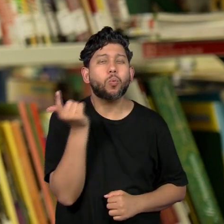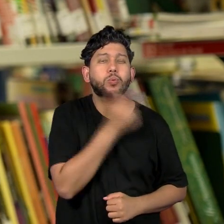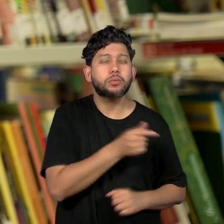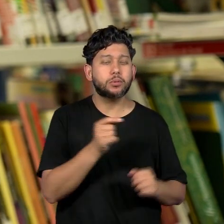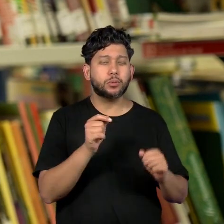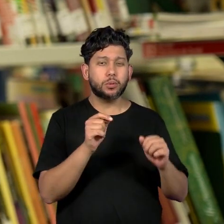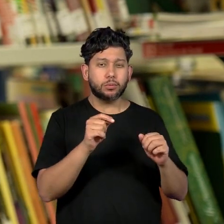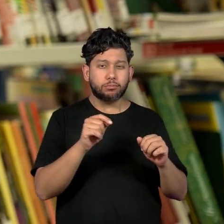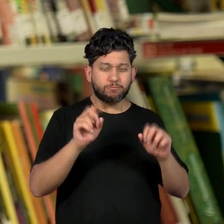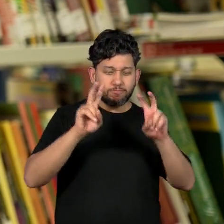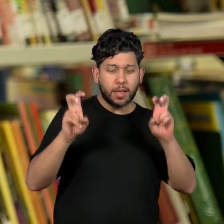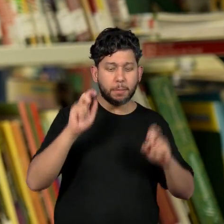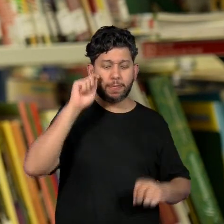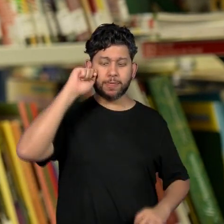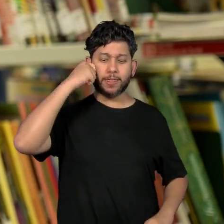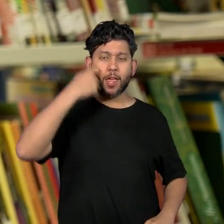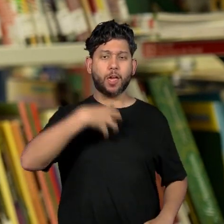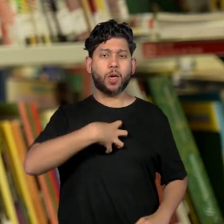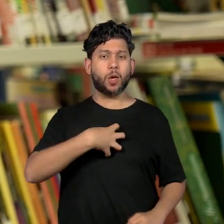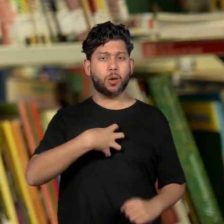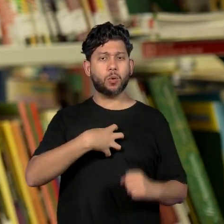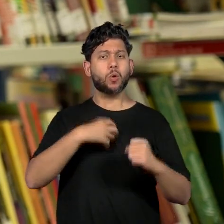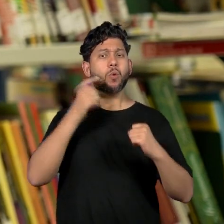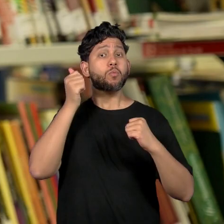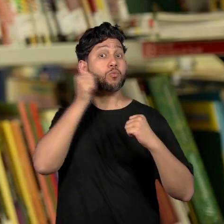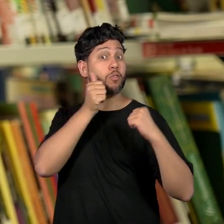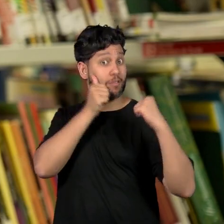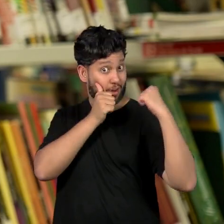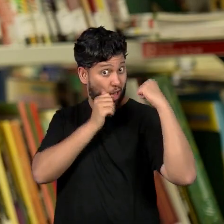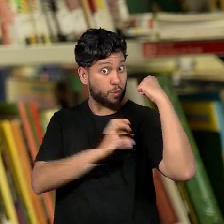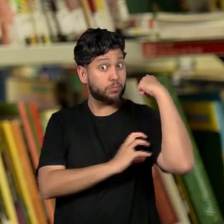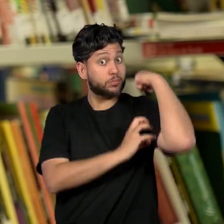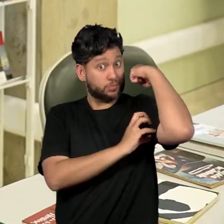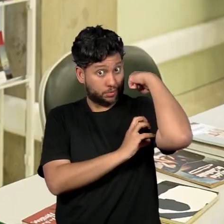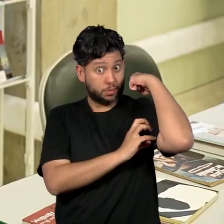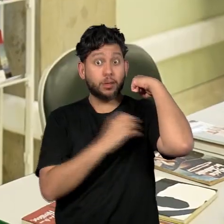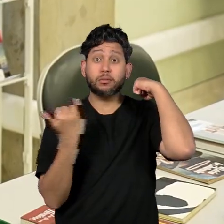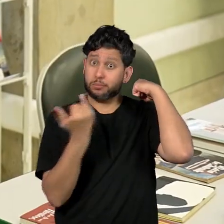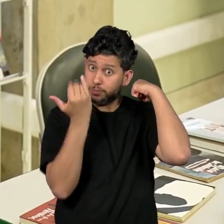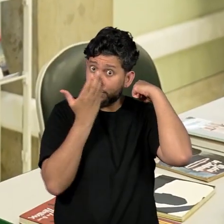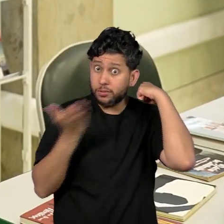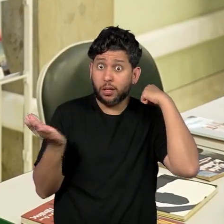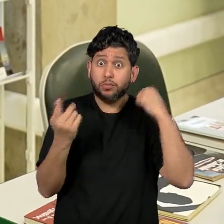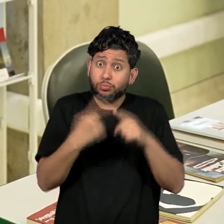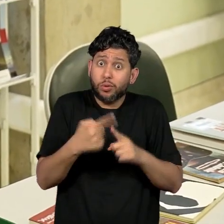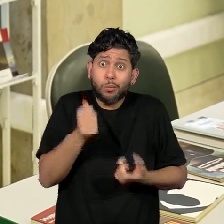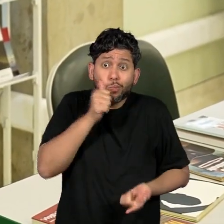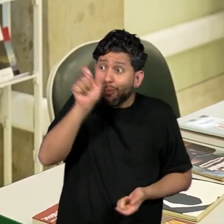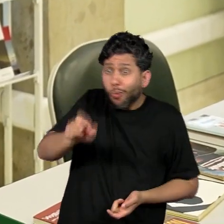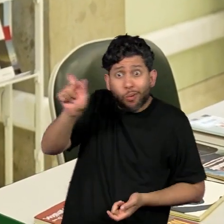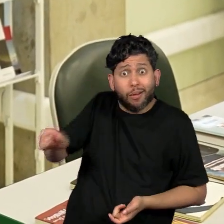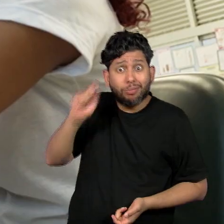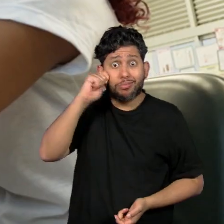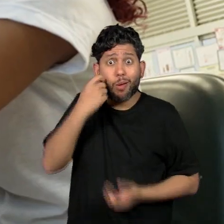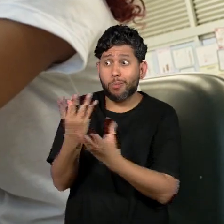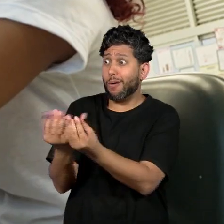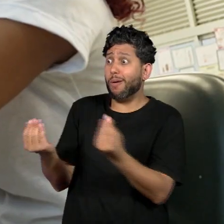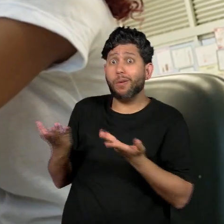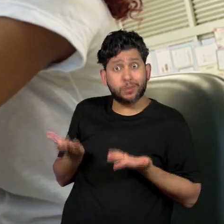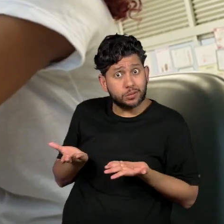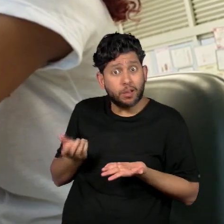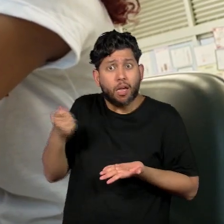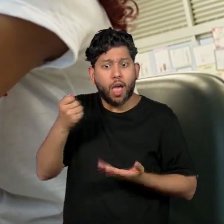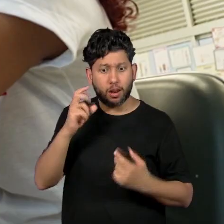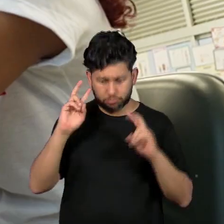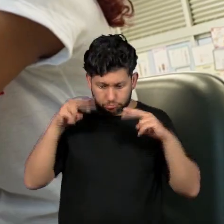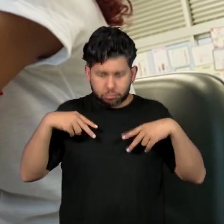questão da negritude, do empoderamento feminino, sobretudo, porque são várias garotas negras que eu tenho aqui. Lidar com